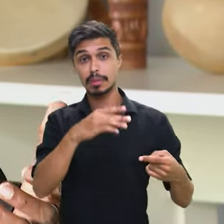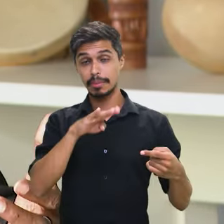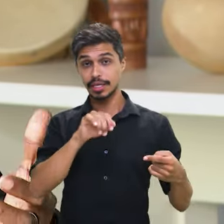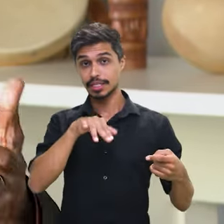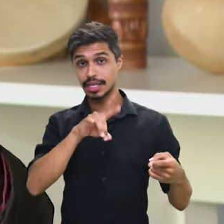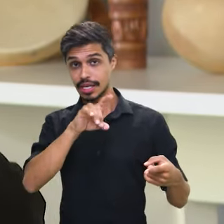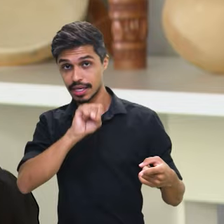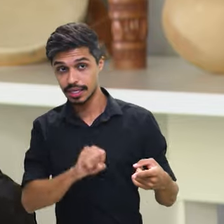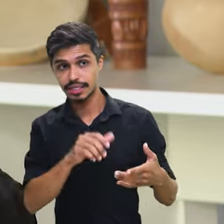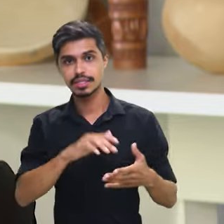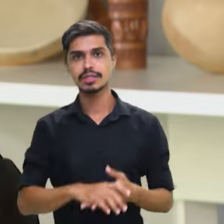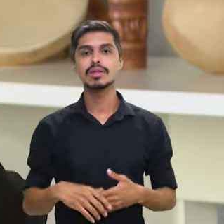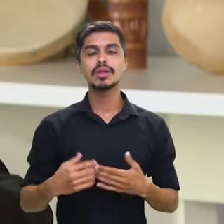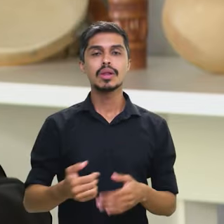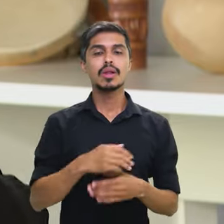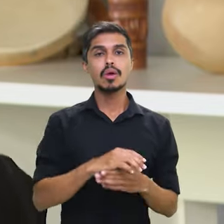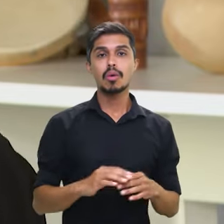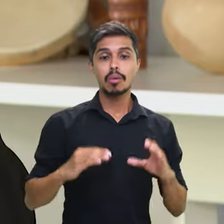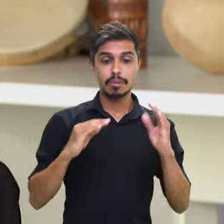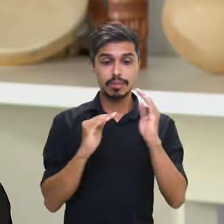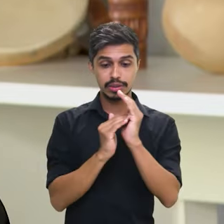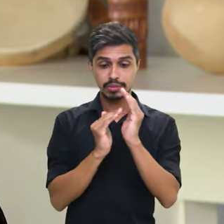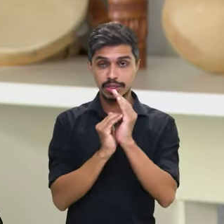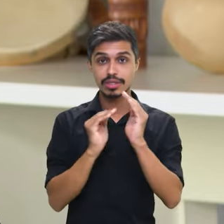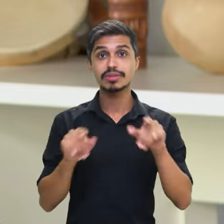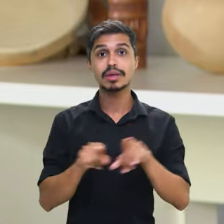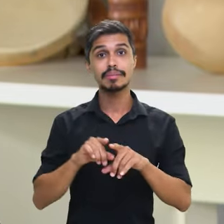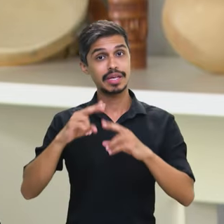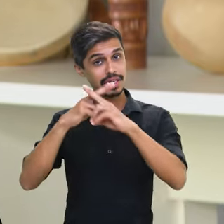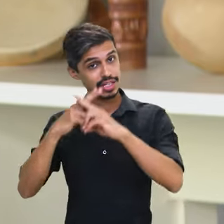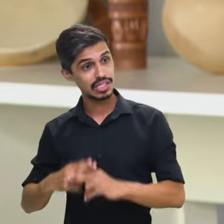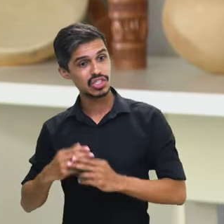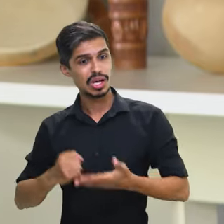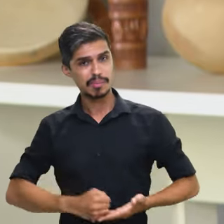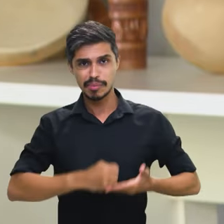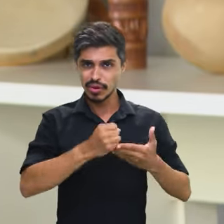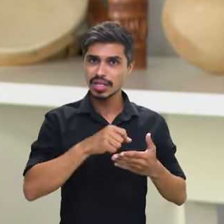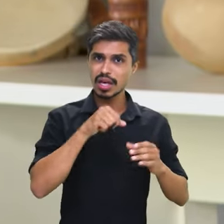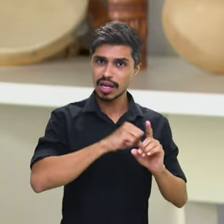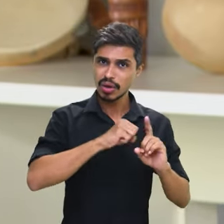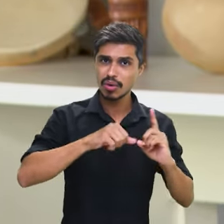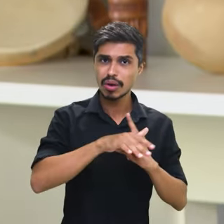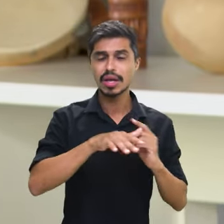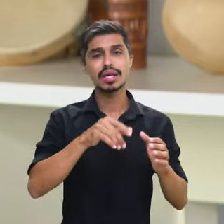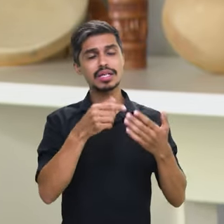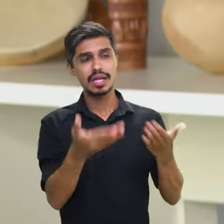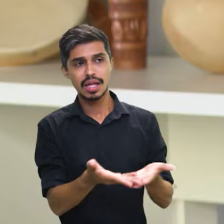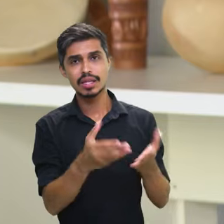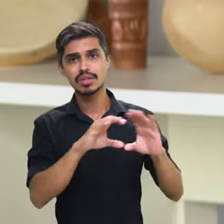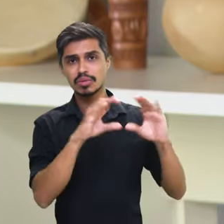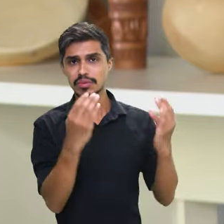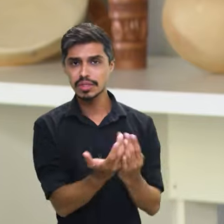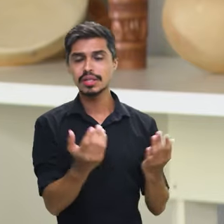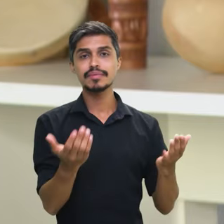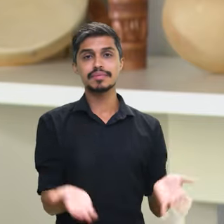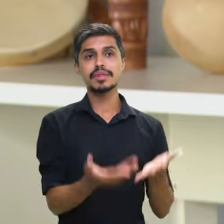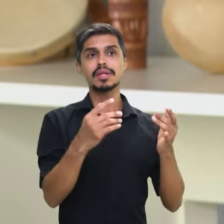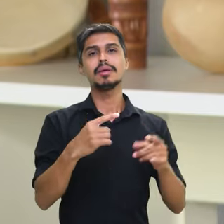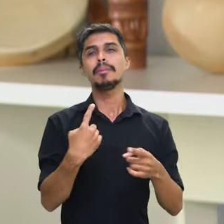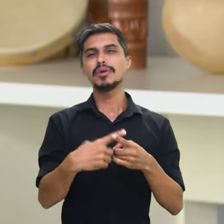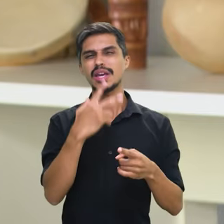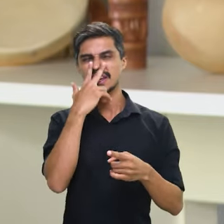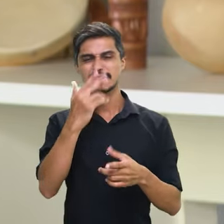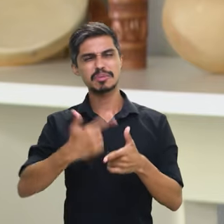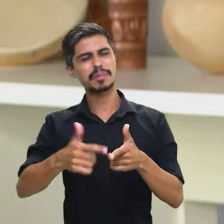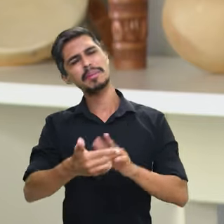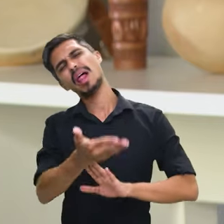do BNDES, do Banco Brasil e da Caixa para apoiar essas comunidades e resolver problemas que pareciam o que estavam no